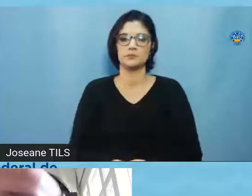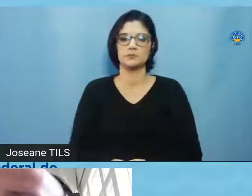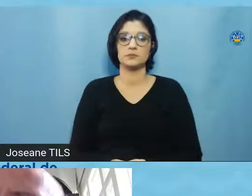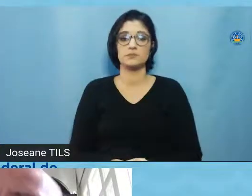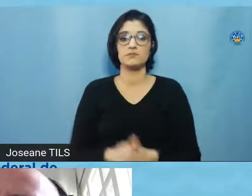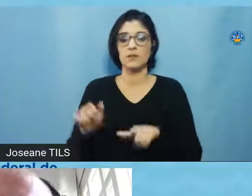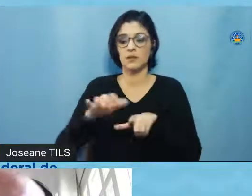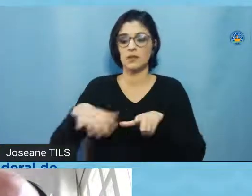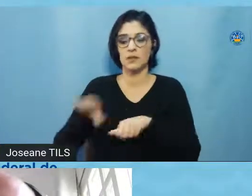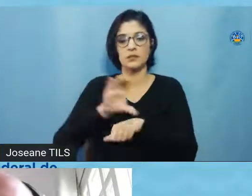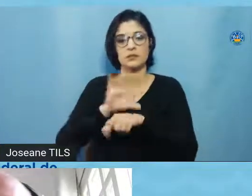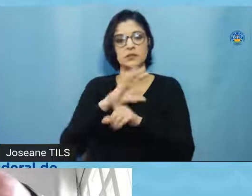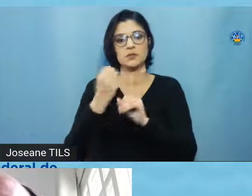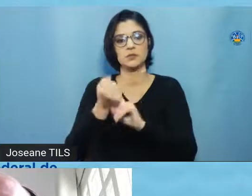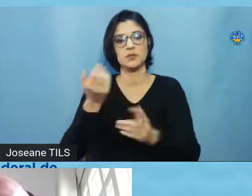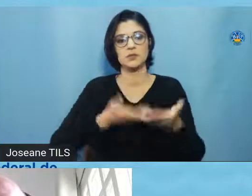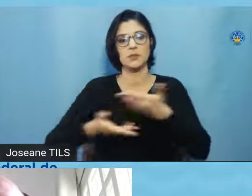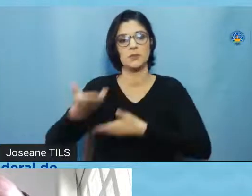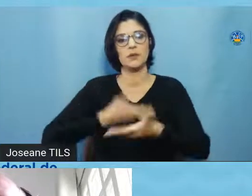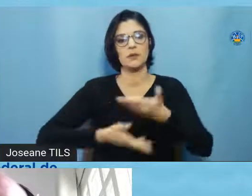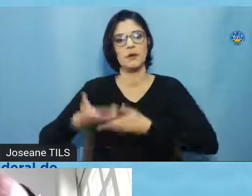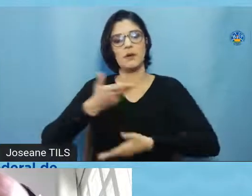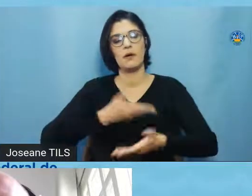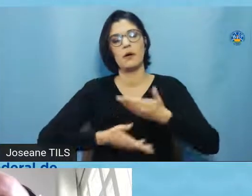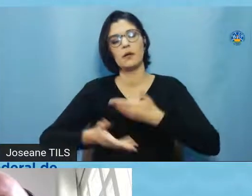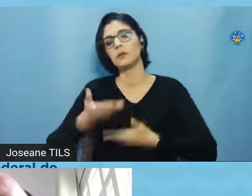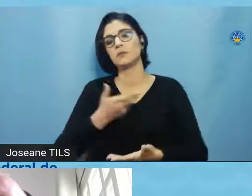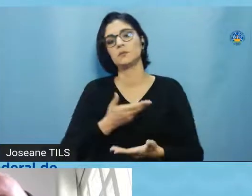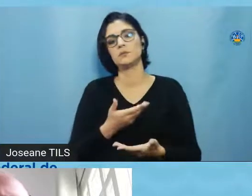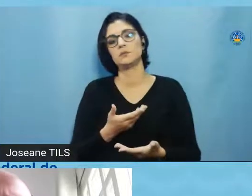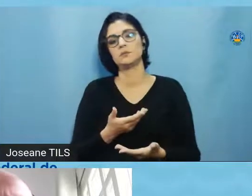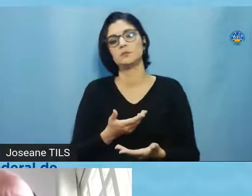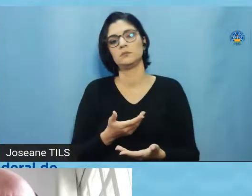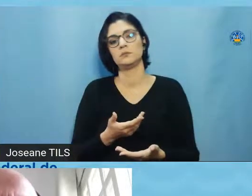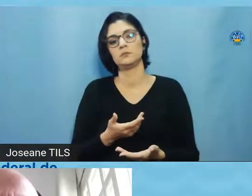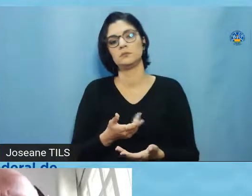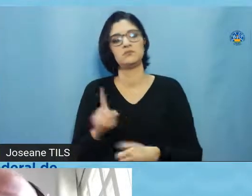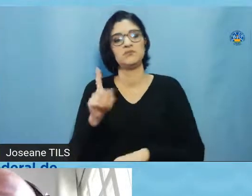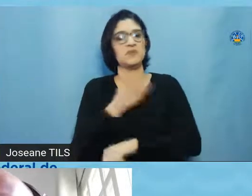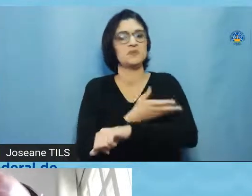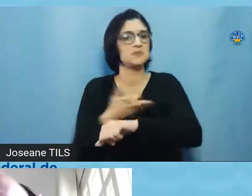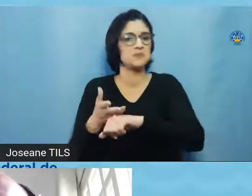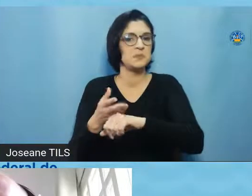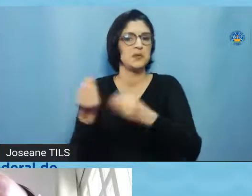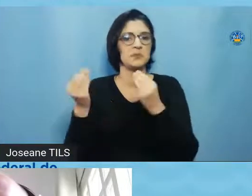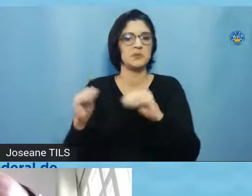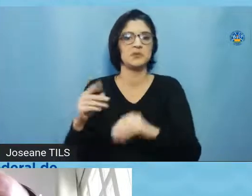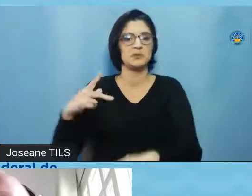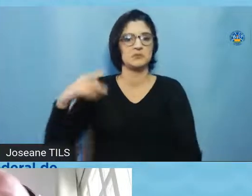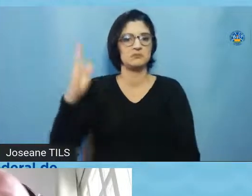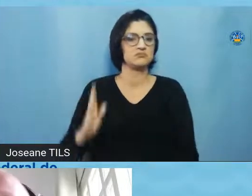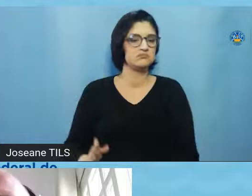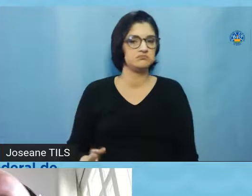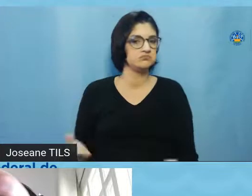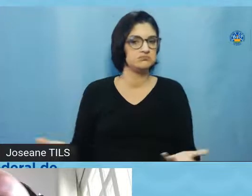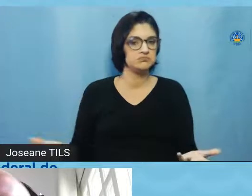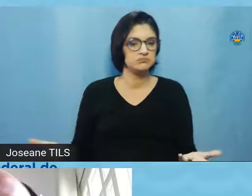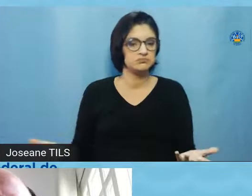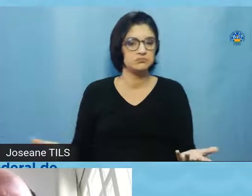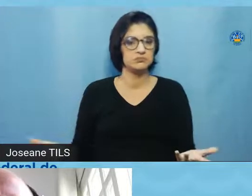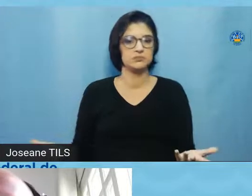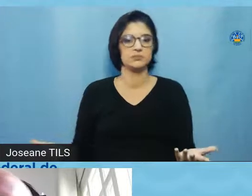sociais aplicadas, não tinha esse consumo, esse procedimento, né, de submeter os projetos à plataforma, né? É a pergunta se a